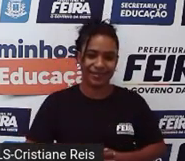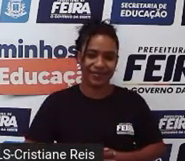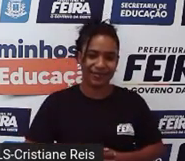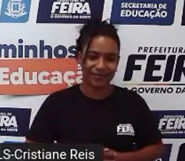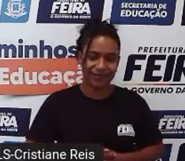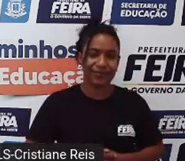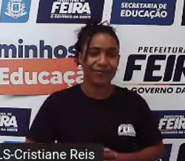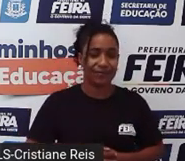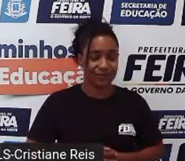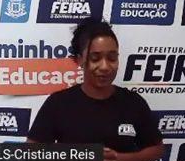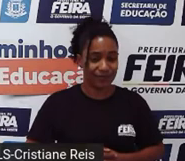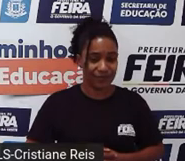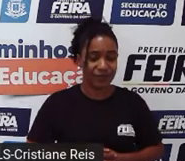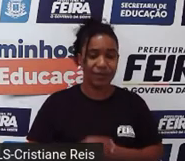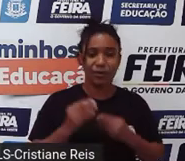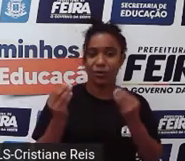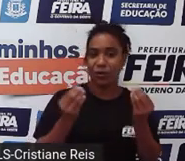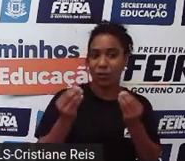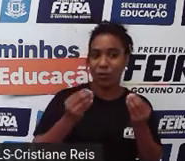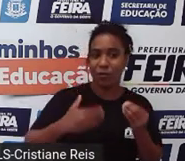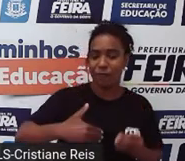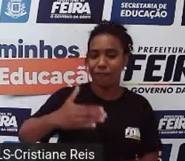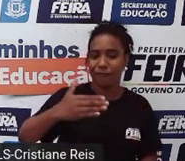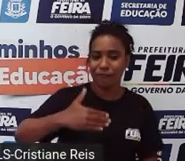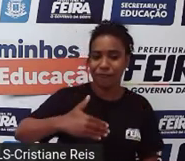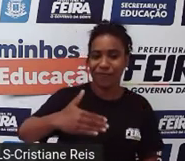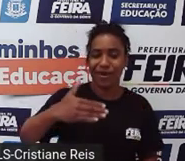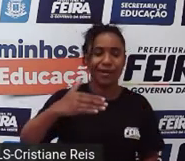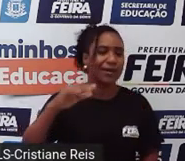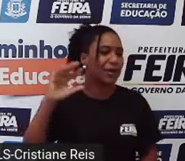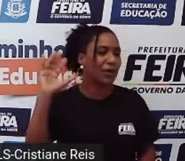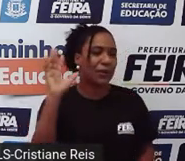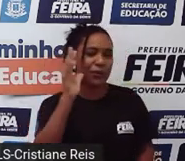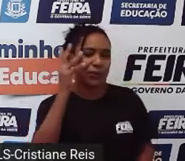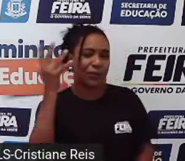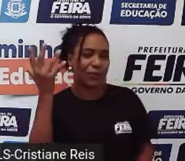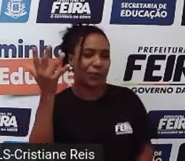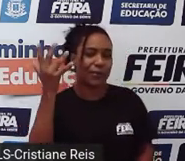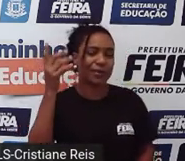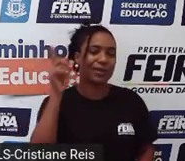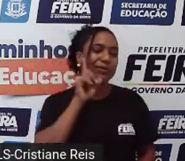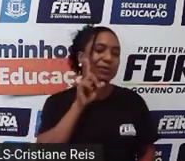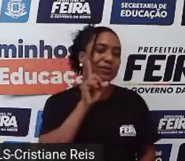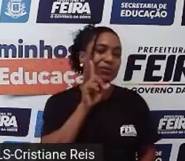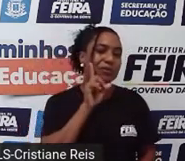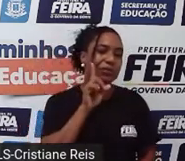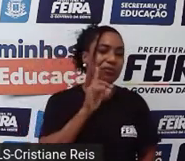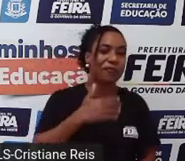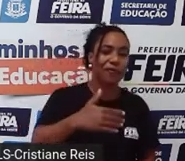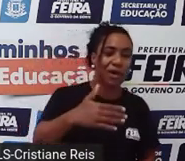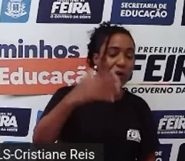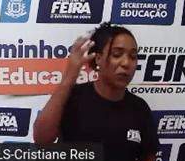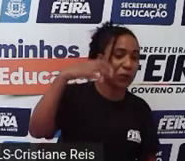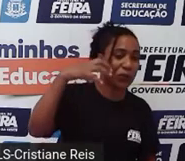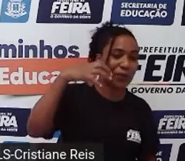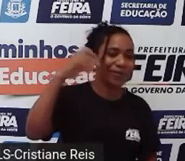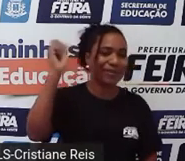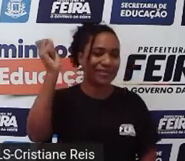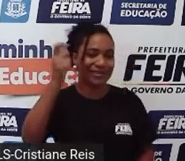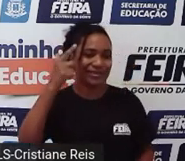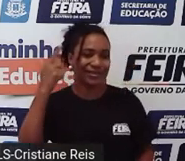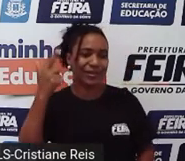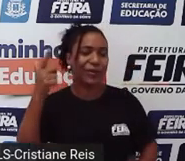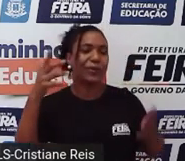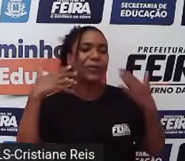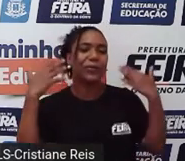Então, aqui nós temos uma previsão do tempo que foi feita nos Estados Unidos. E eu trouxe essas informações para a gente aprender